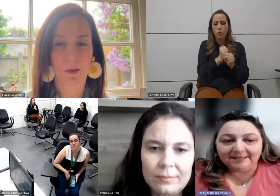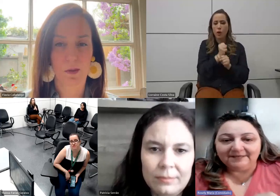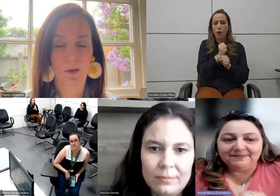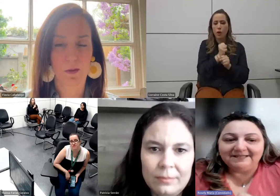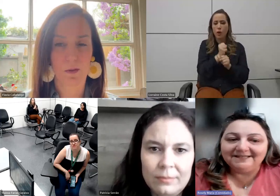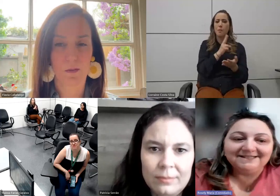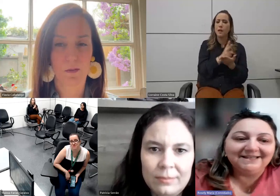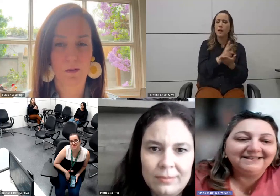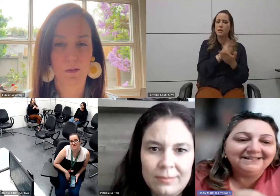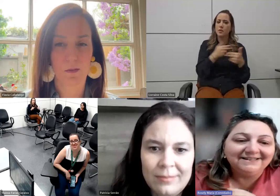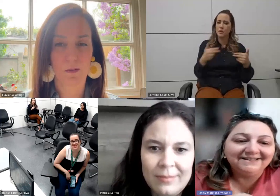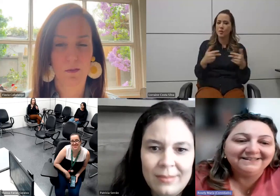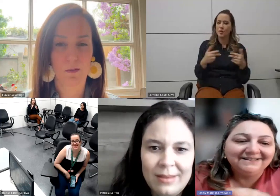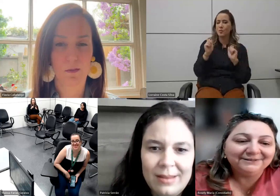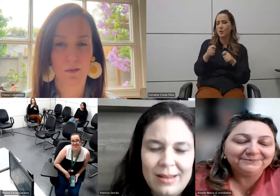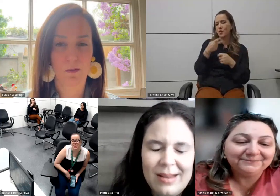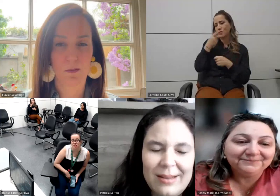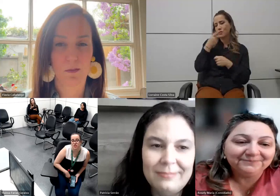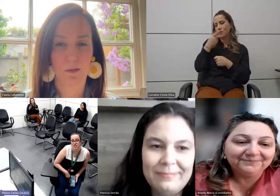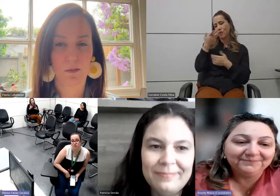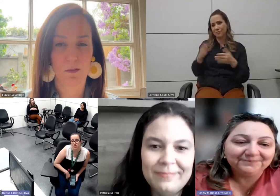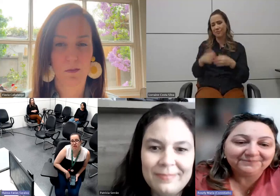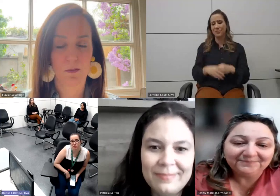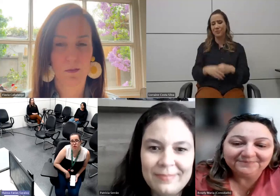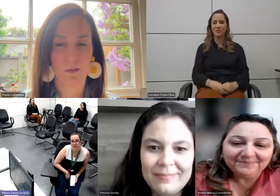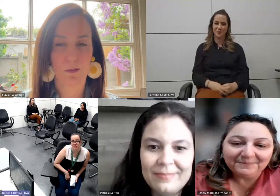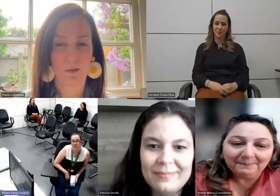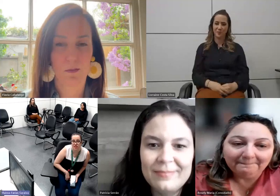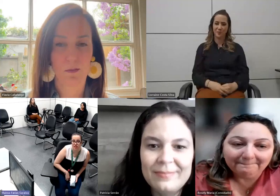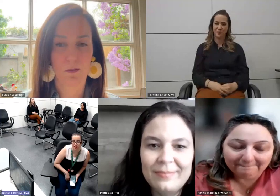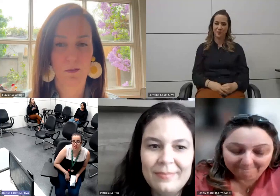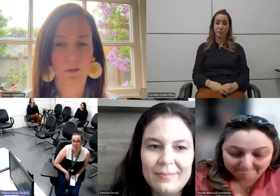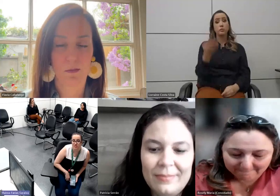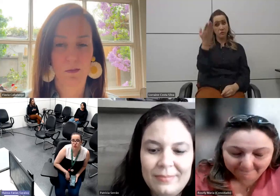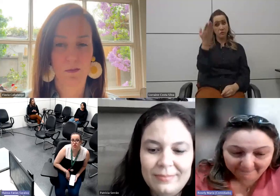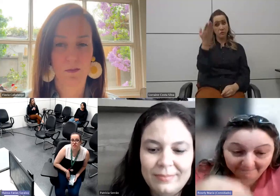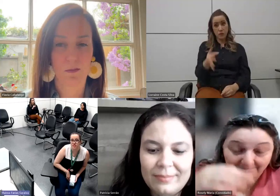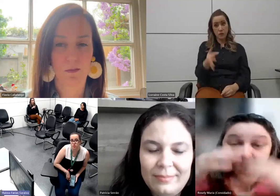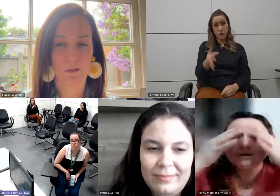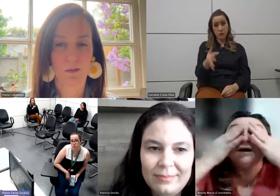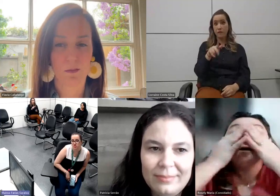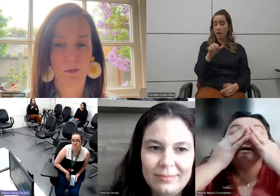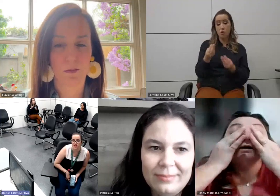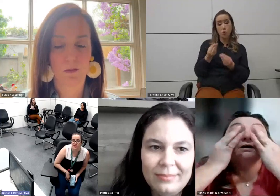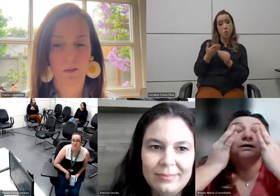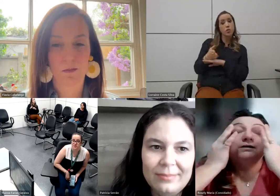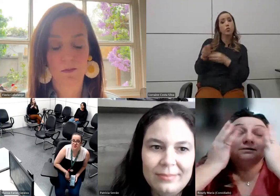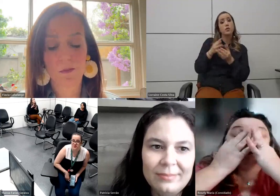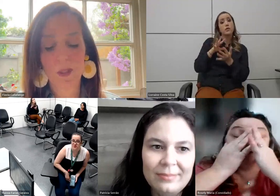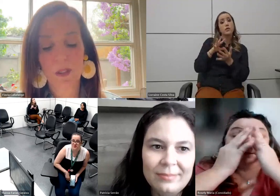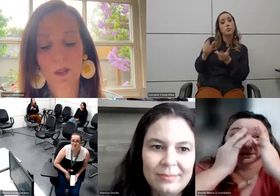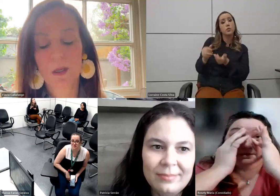Vou passar para as meninas. Você, Flávia, como é que você ingressou nesse mundo?